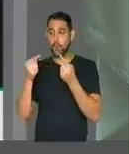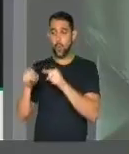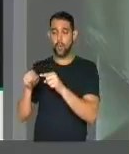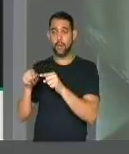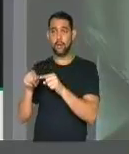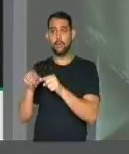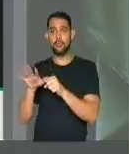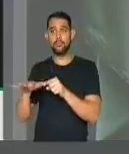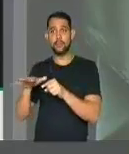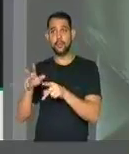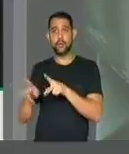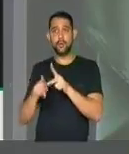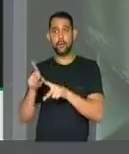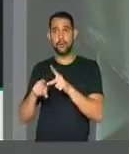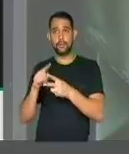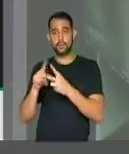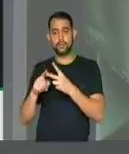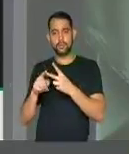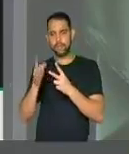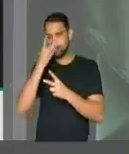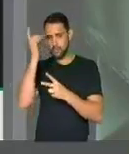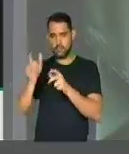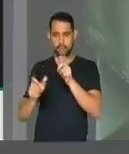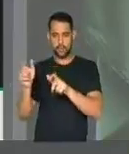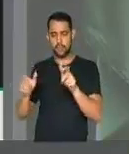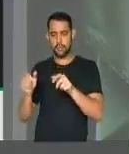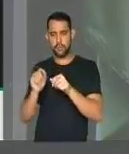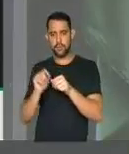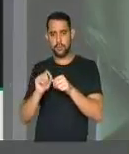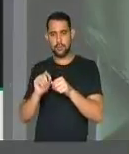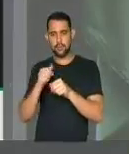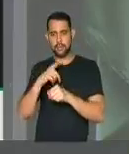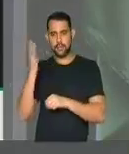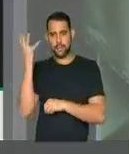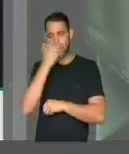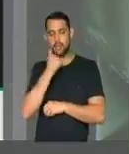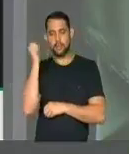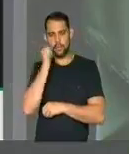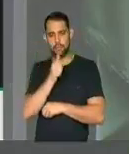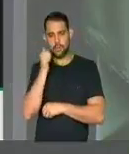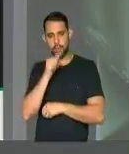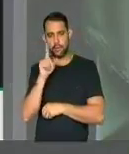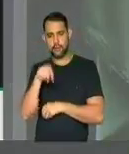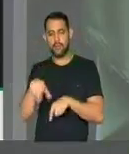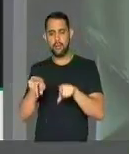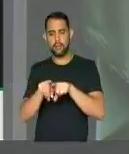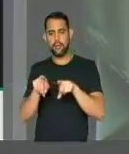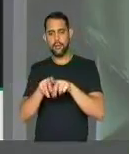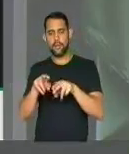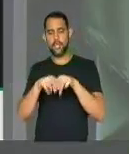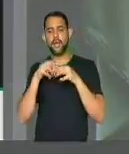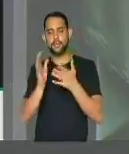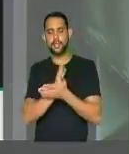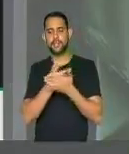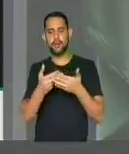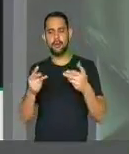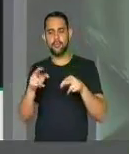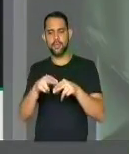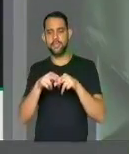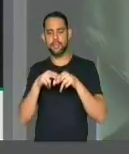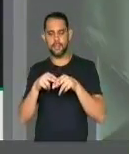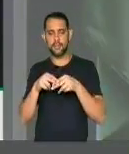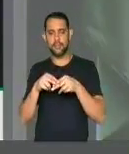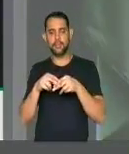cometendo contra esses dois personagens, esta linda mulher e também com este